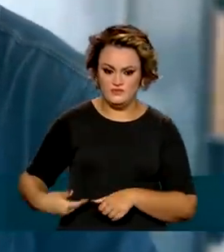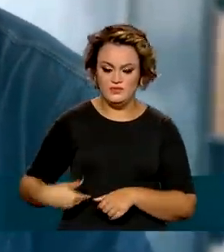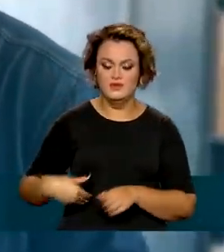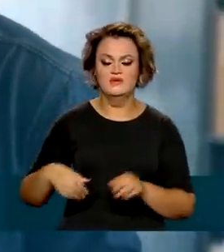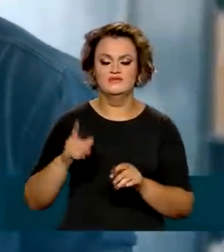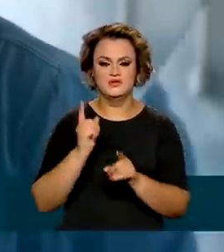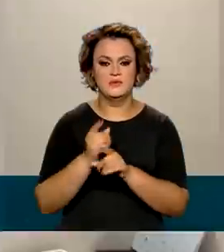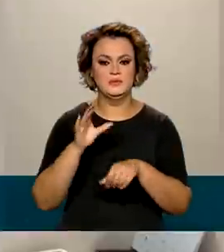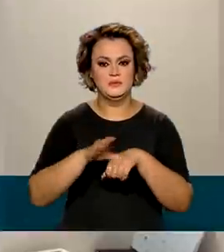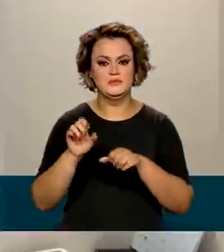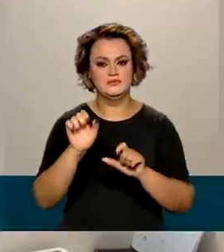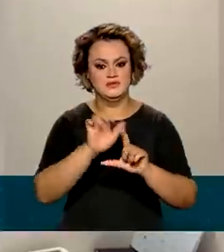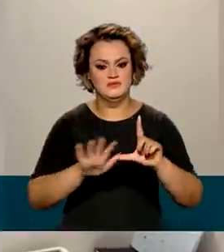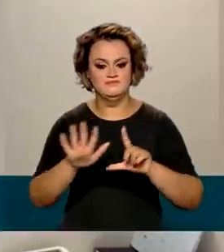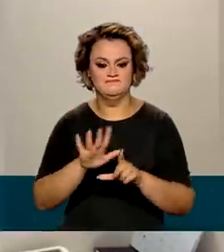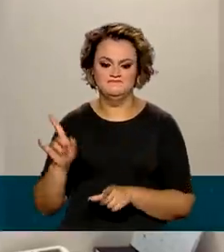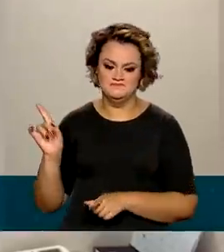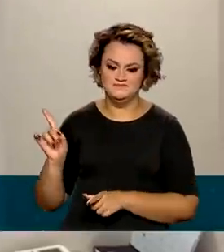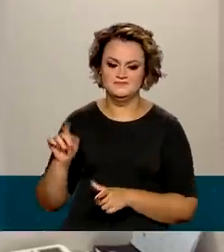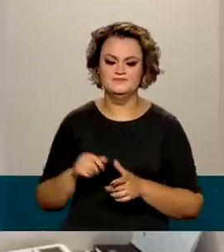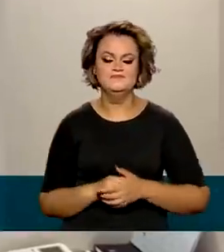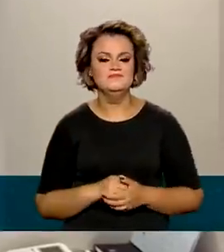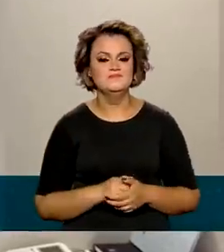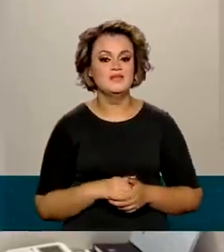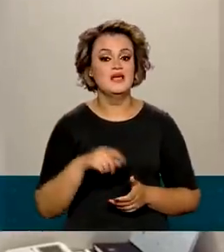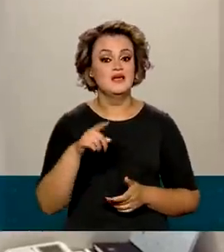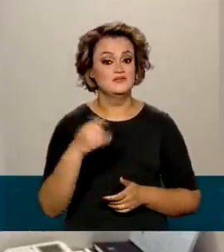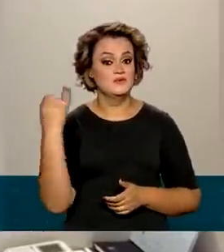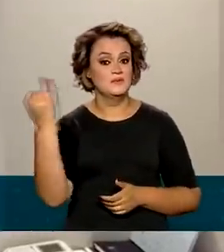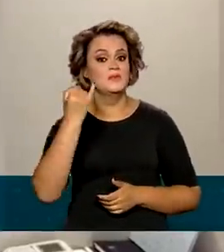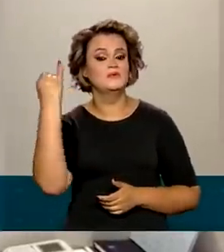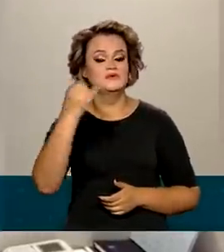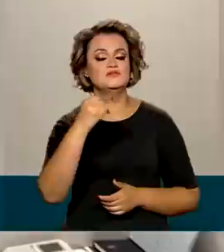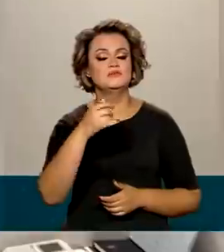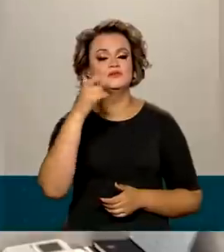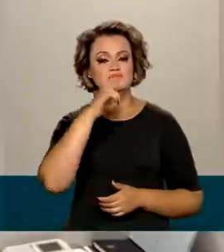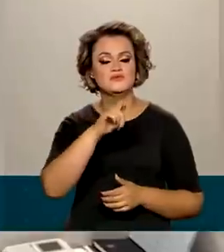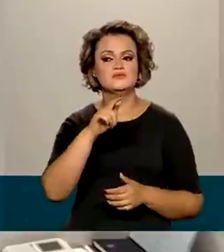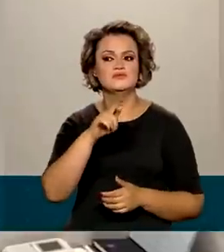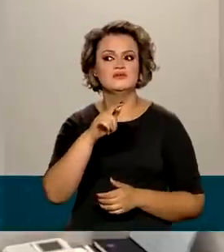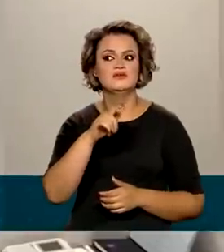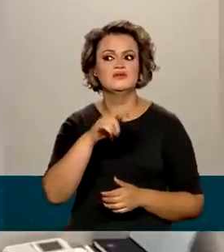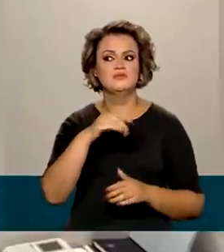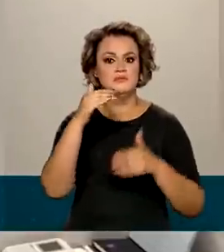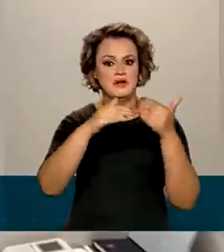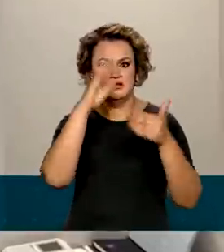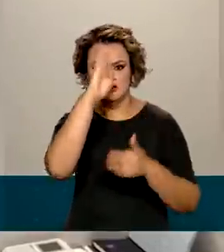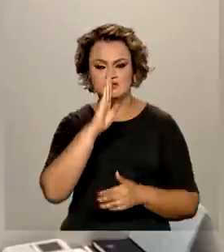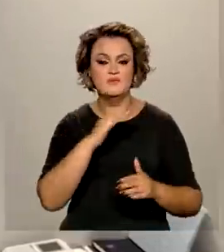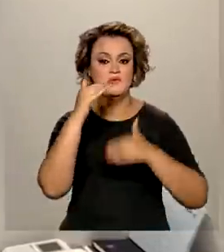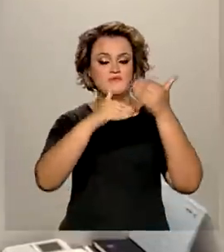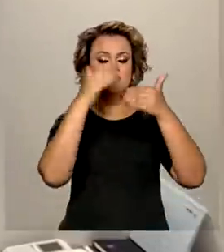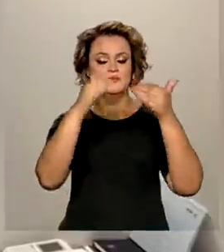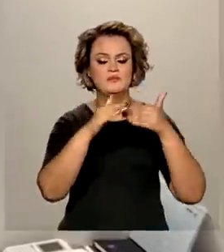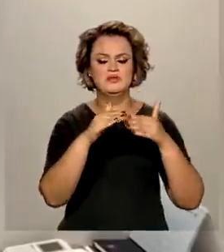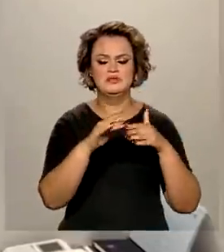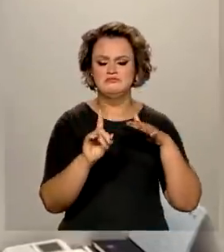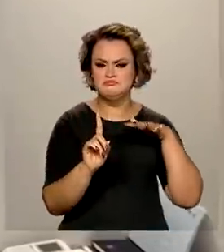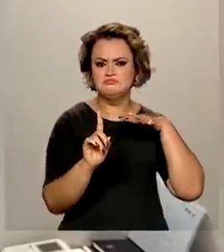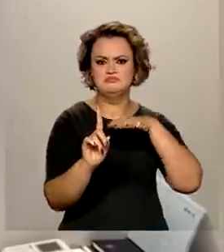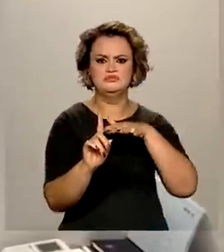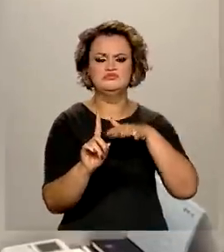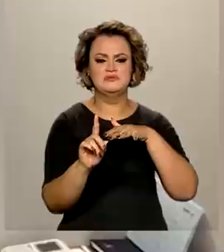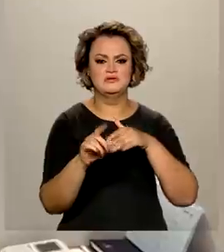.br. Isso foi essencial para avançarmos e termos colocado o Brasil em posição de destaque na agenda de governo digital